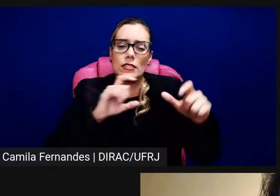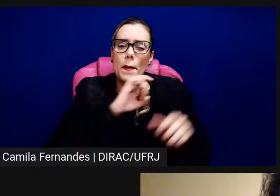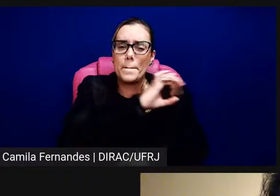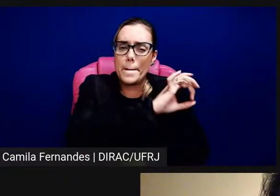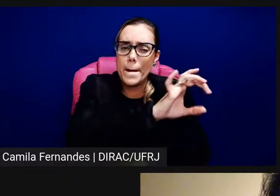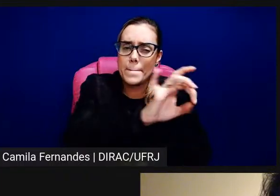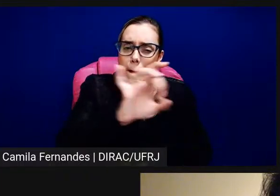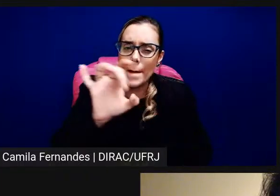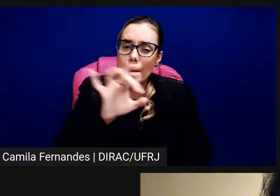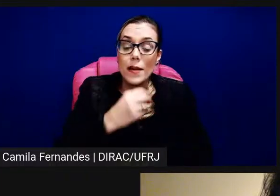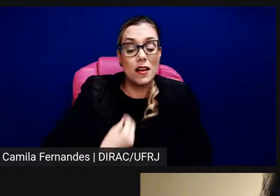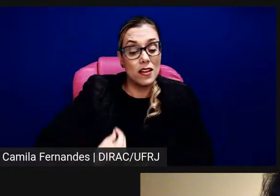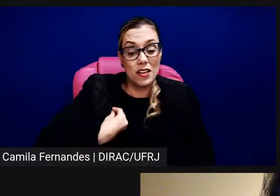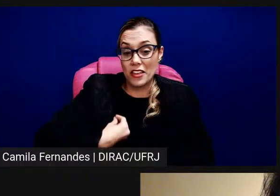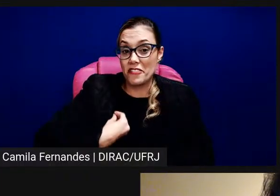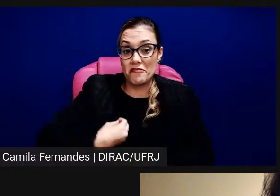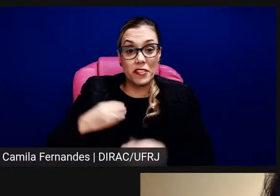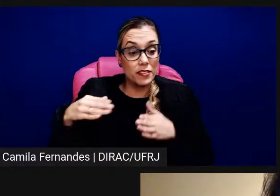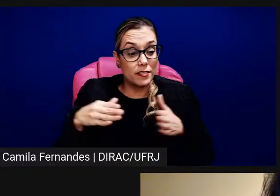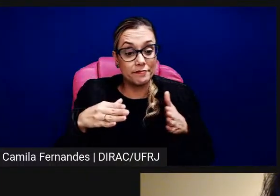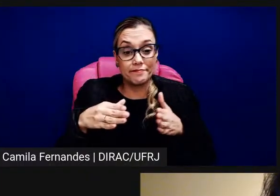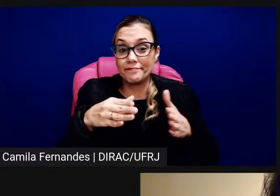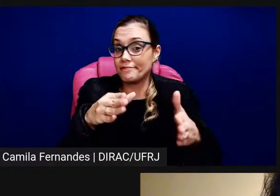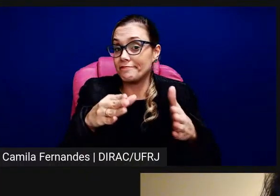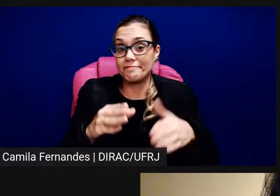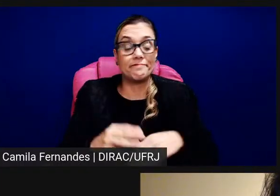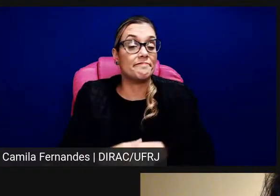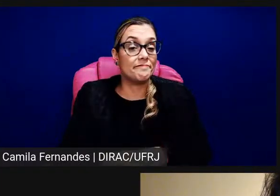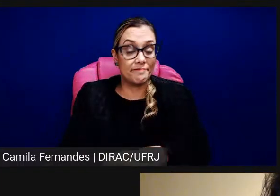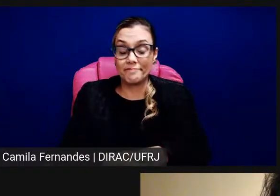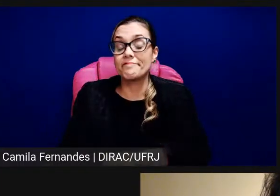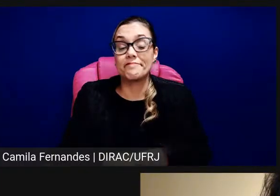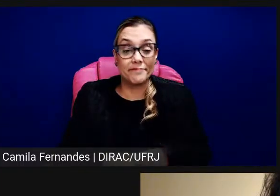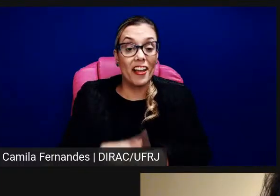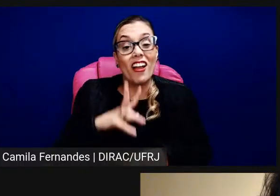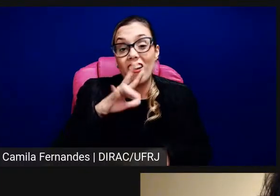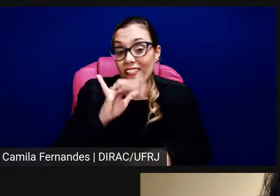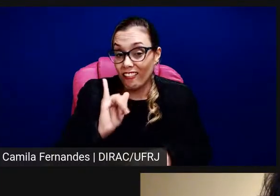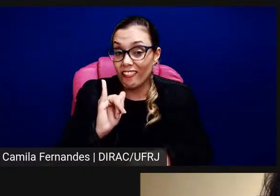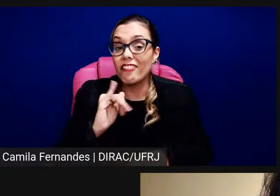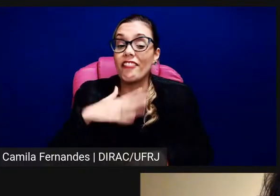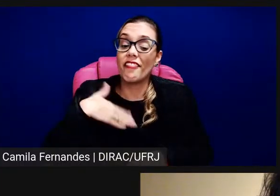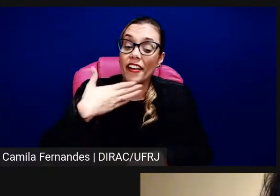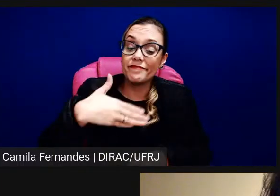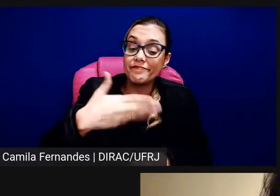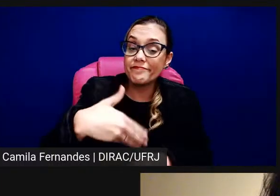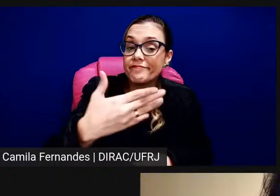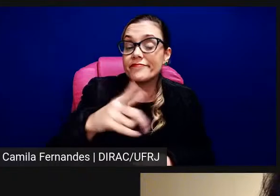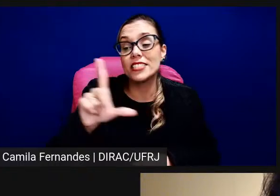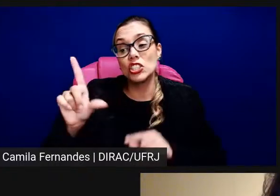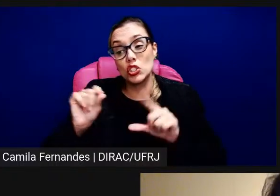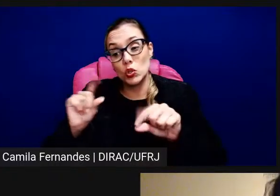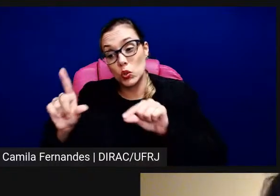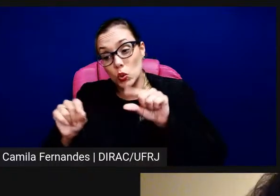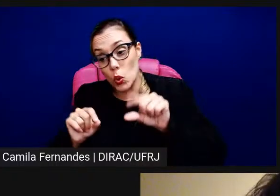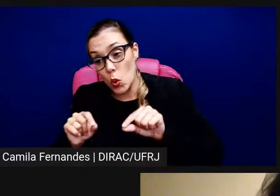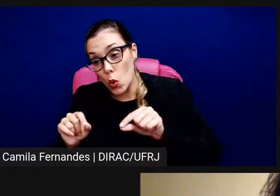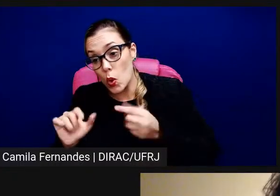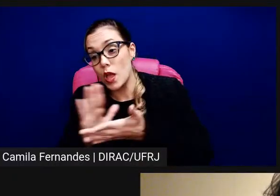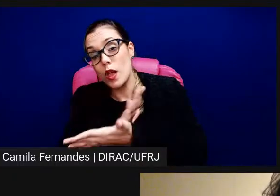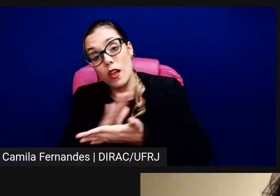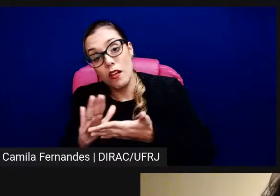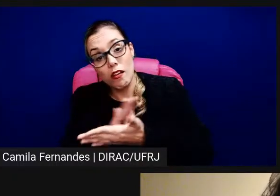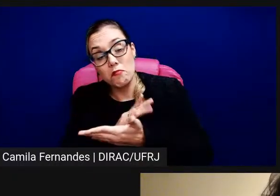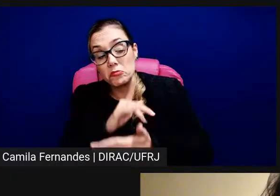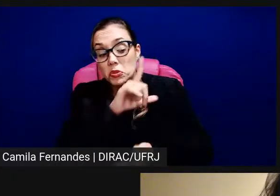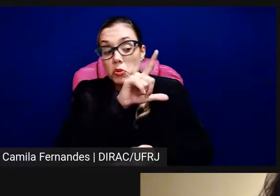ela acontece, e acontece com não escolhas e escolhas e as não escolhas das escolhas e por aí